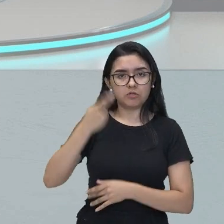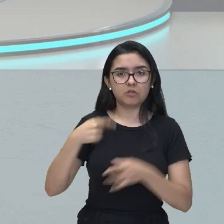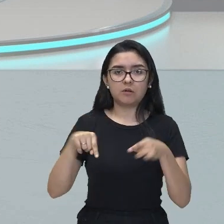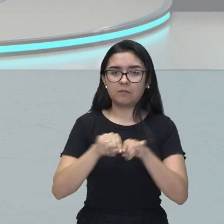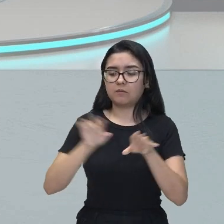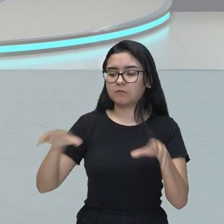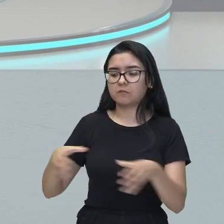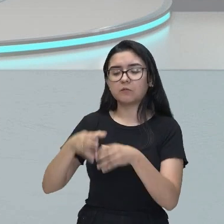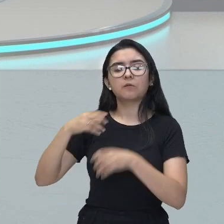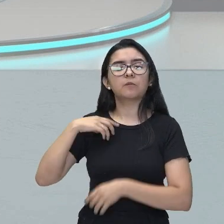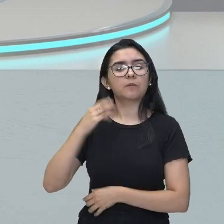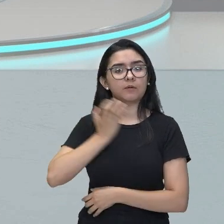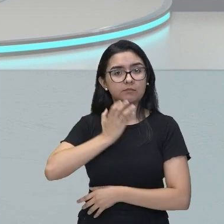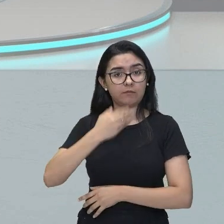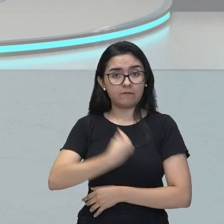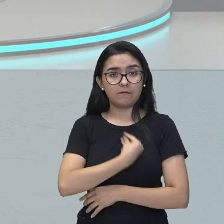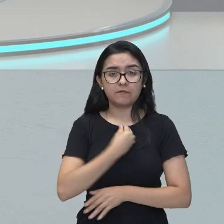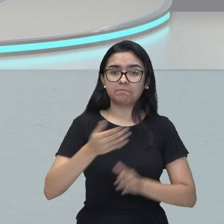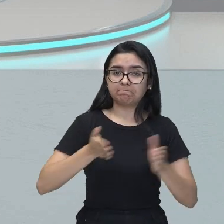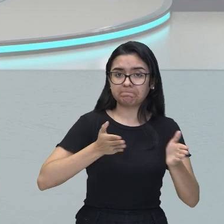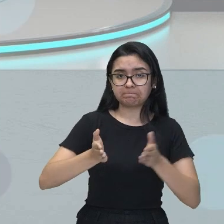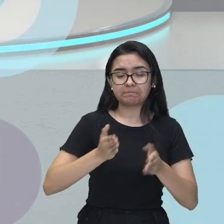estavam vivendo ali naquele momento.